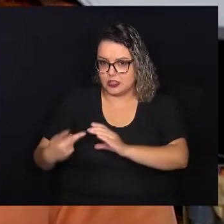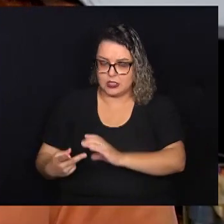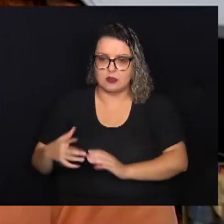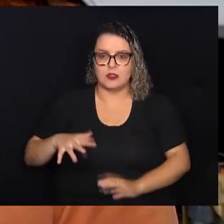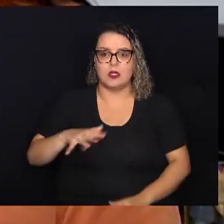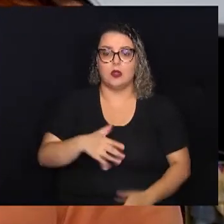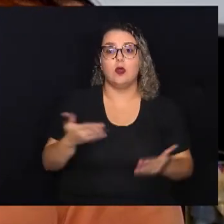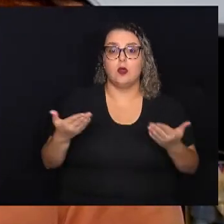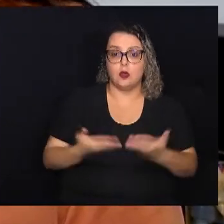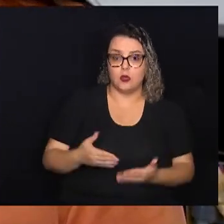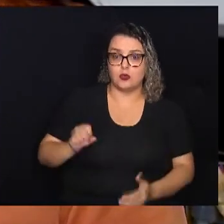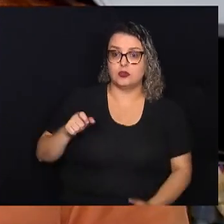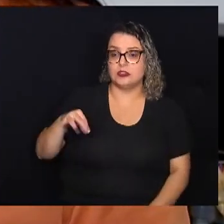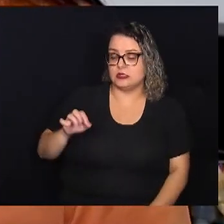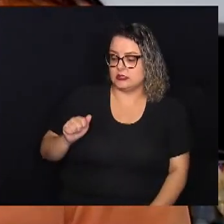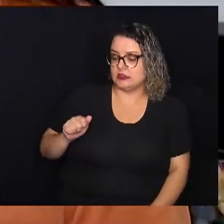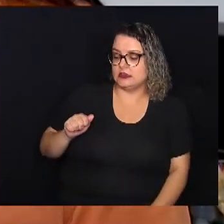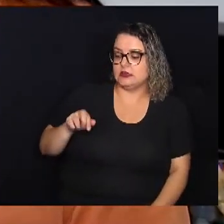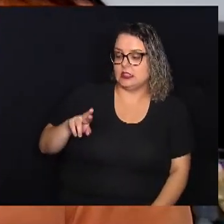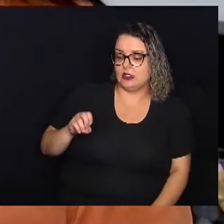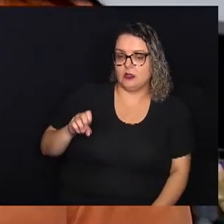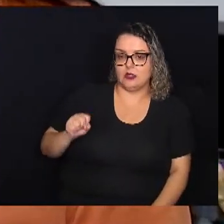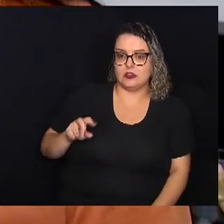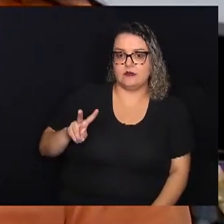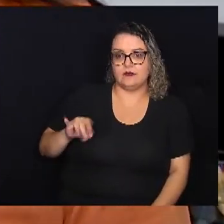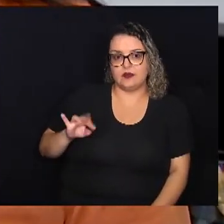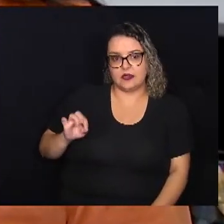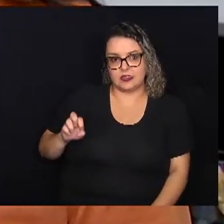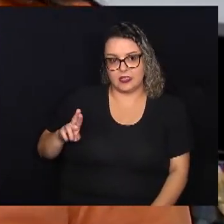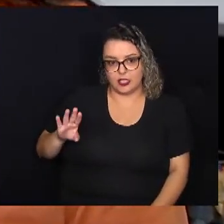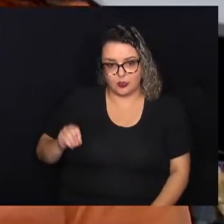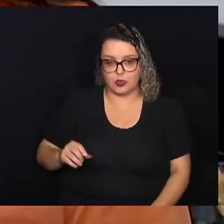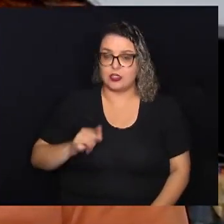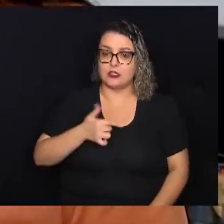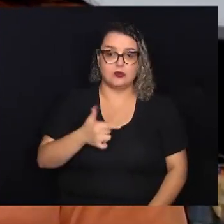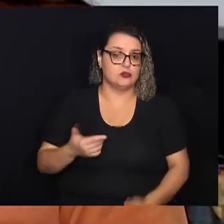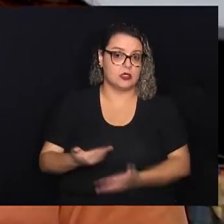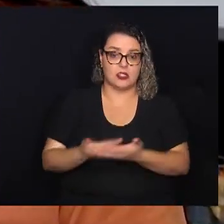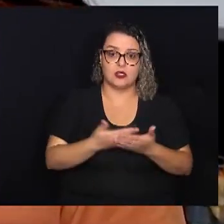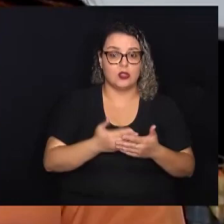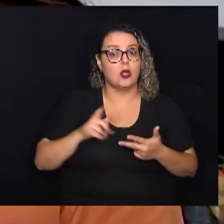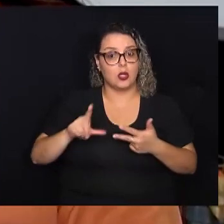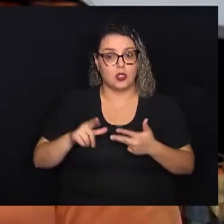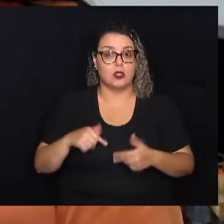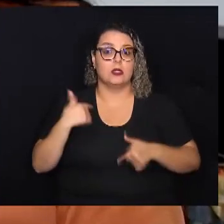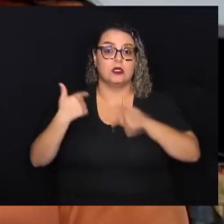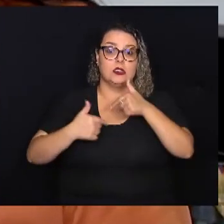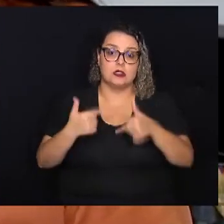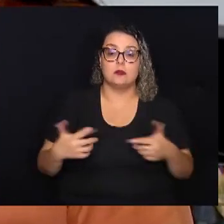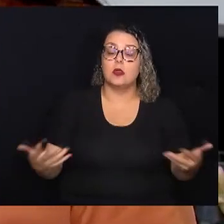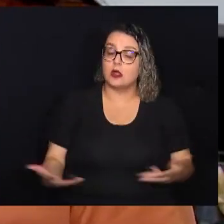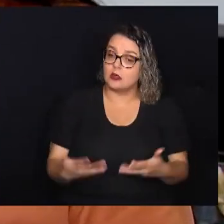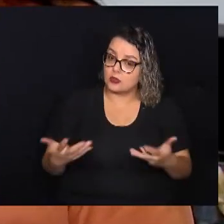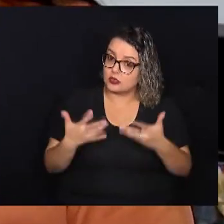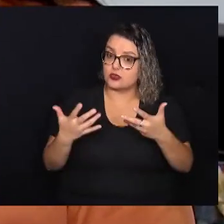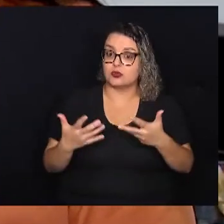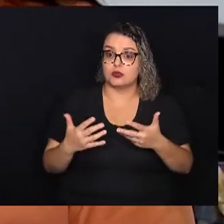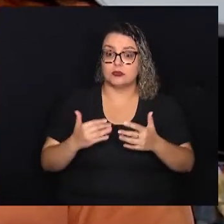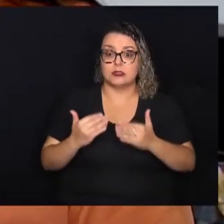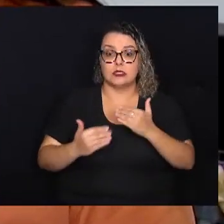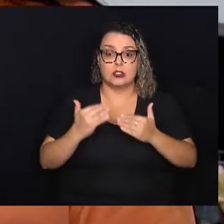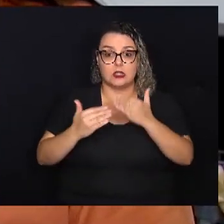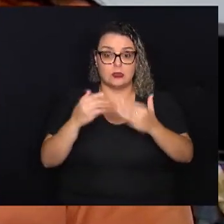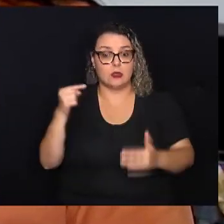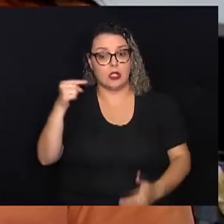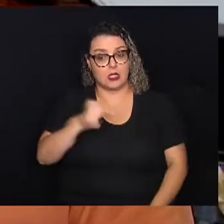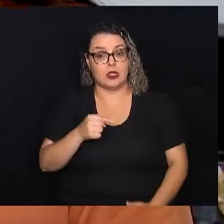a Câmara de Santa Rosa de Viterbo, que não tem Escola do Legislativo. E a gente está trabalhando para incentivar que eles desenvolvam lá